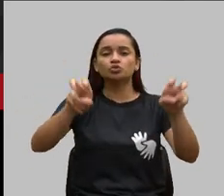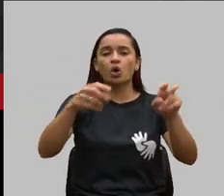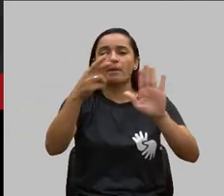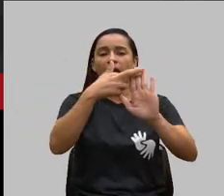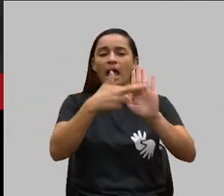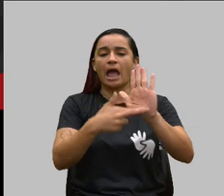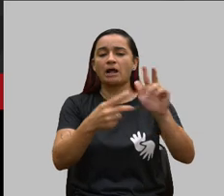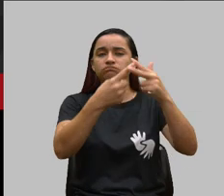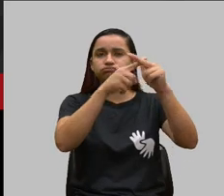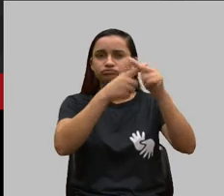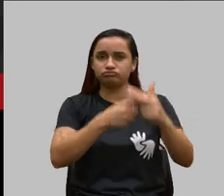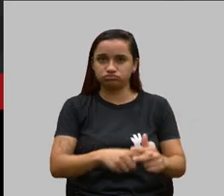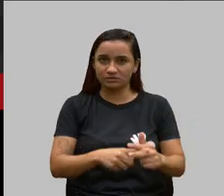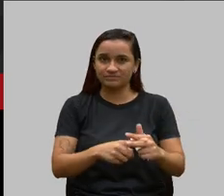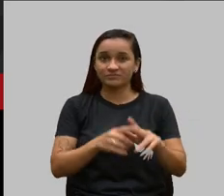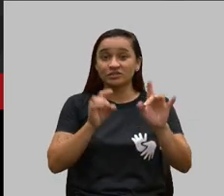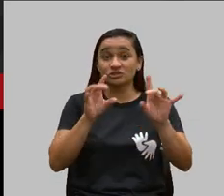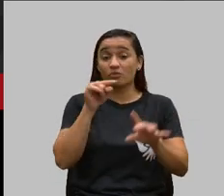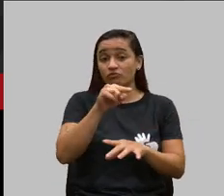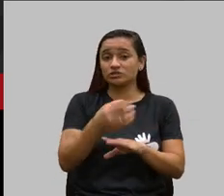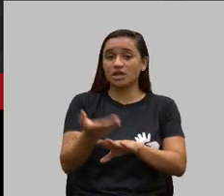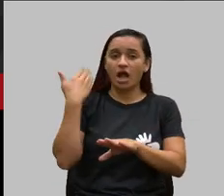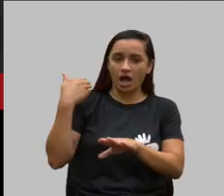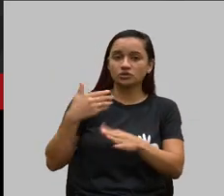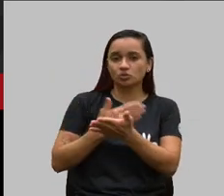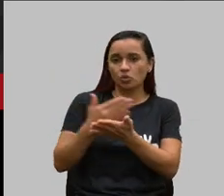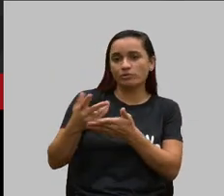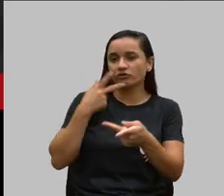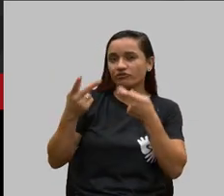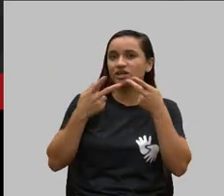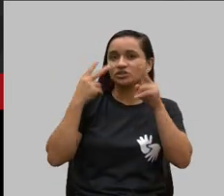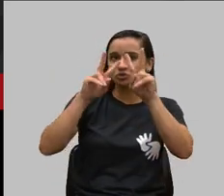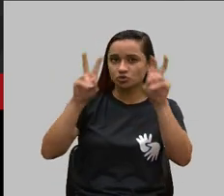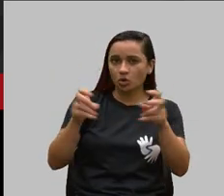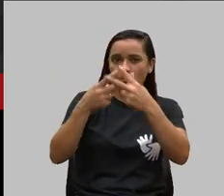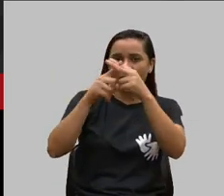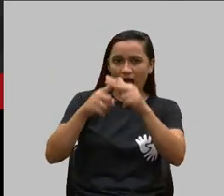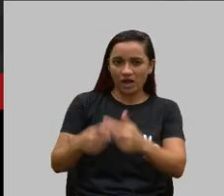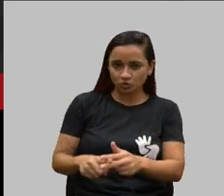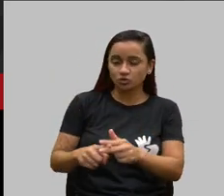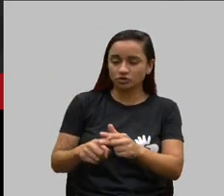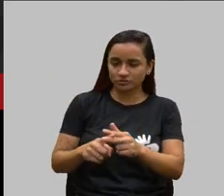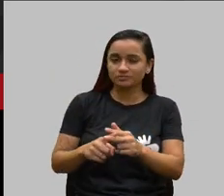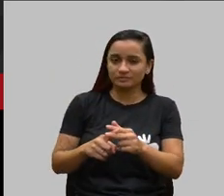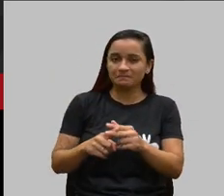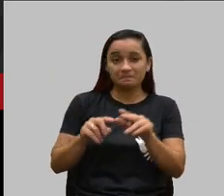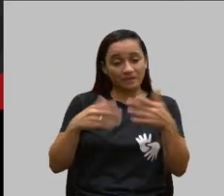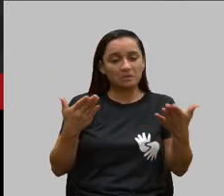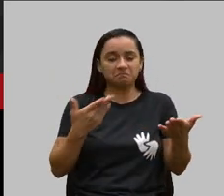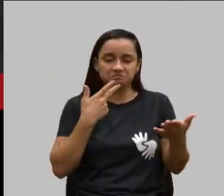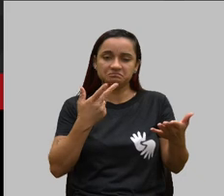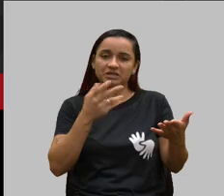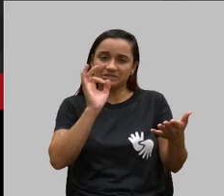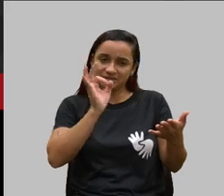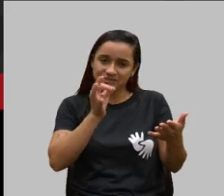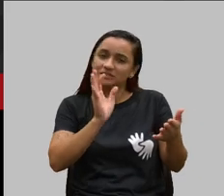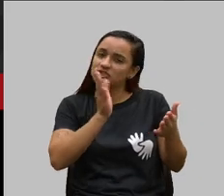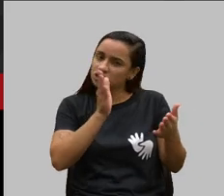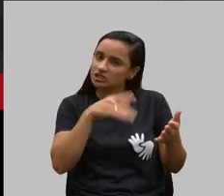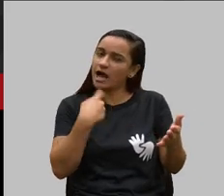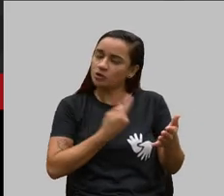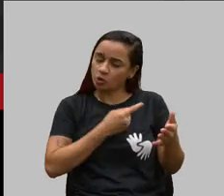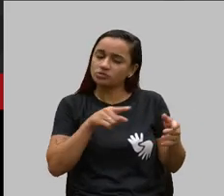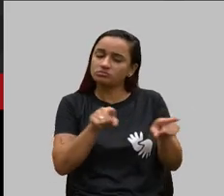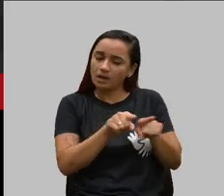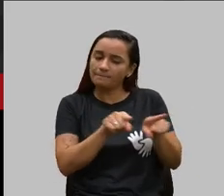é porque você começou falando sobre reajuste coletivo. Então, só para dizer que isso está, sim, no radar da agência, não só no radar, como no